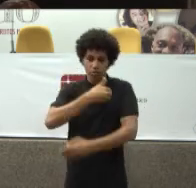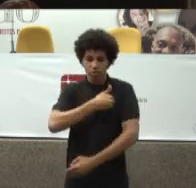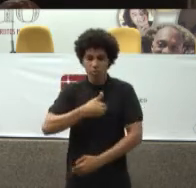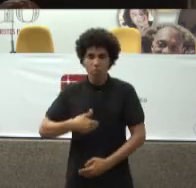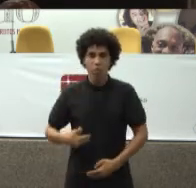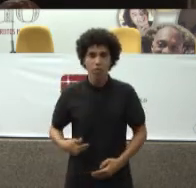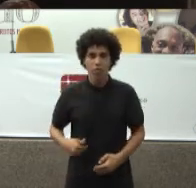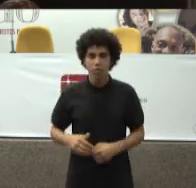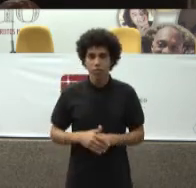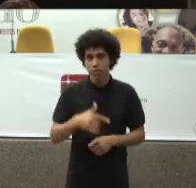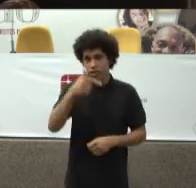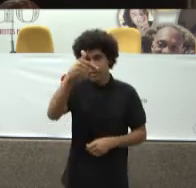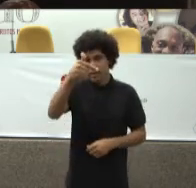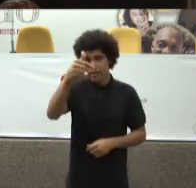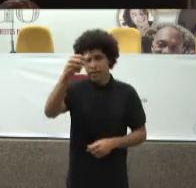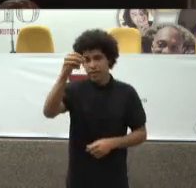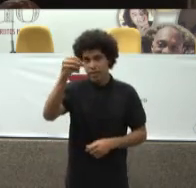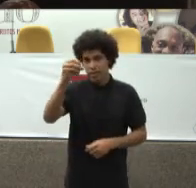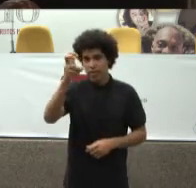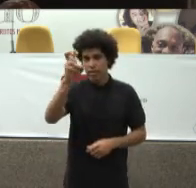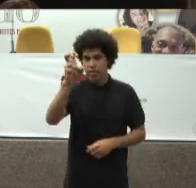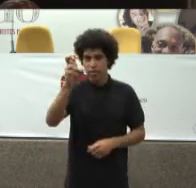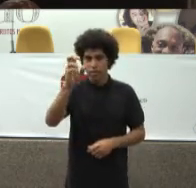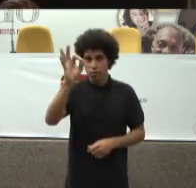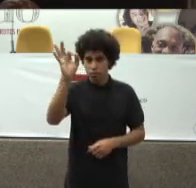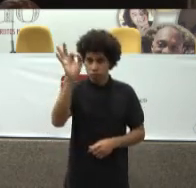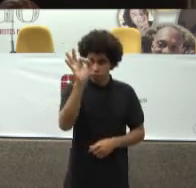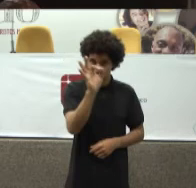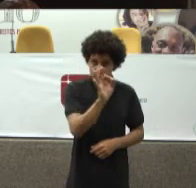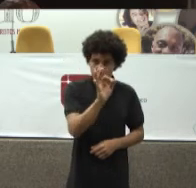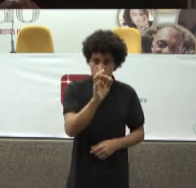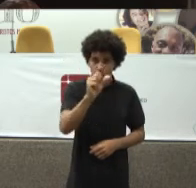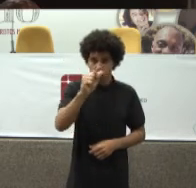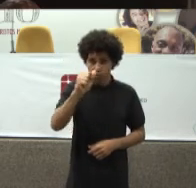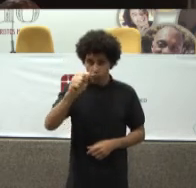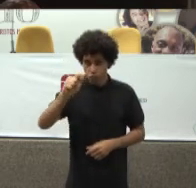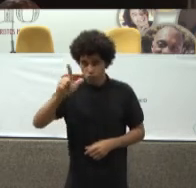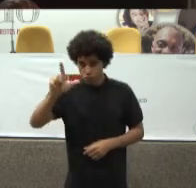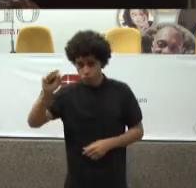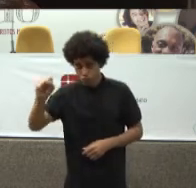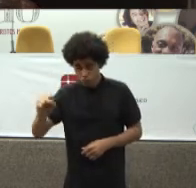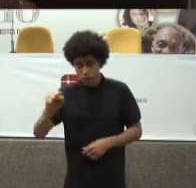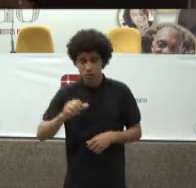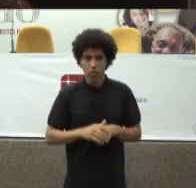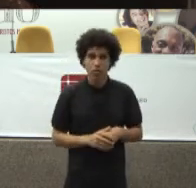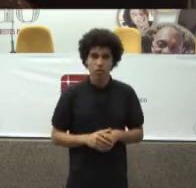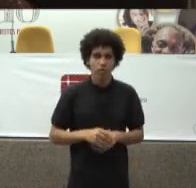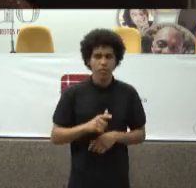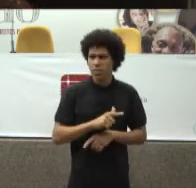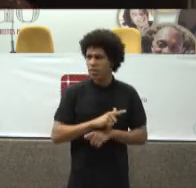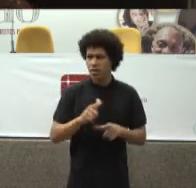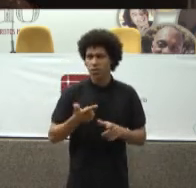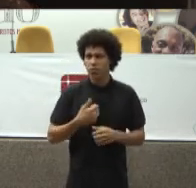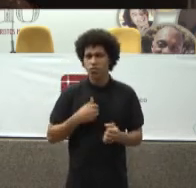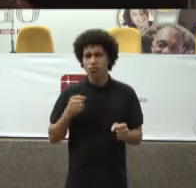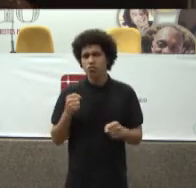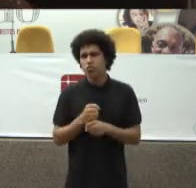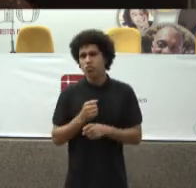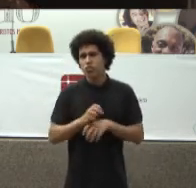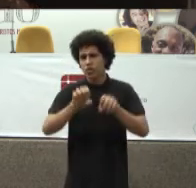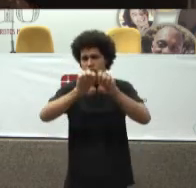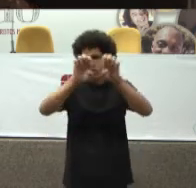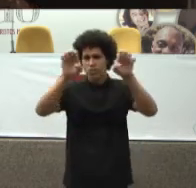% Do SUS Não são De estruturas Públicas De saúde